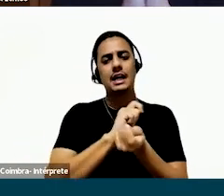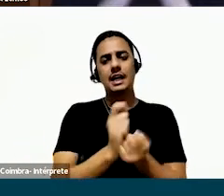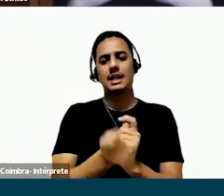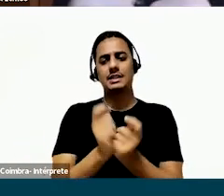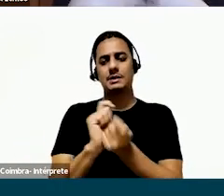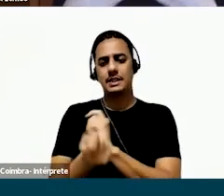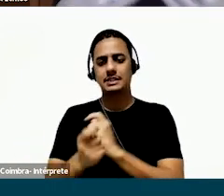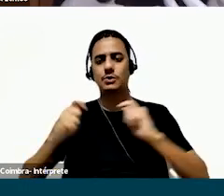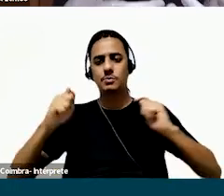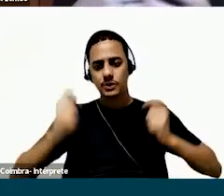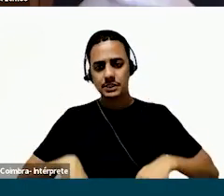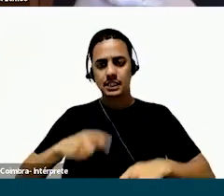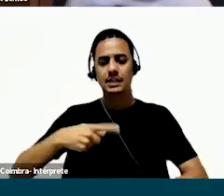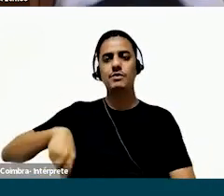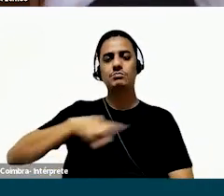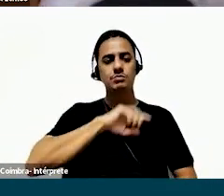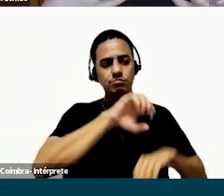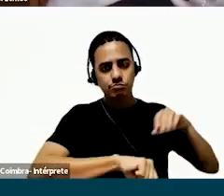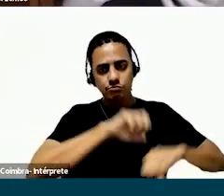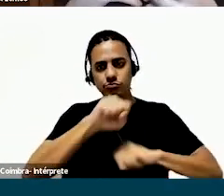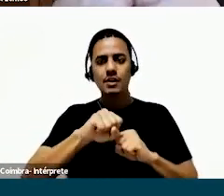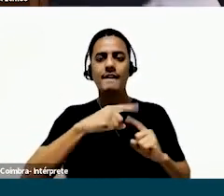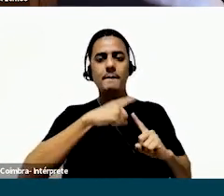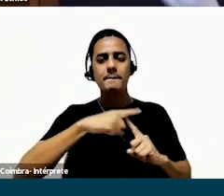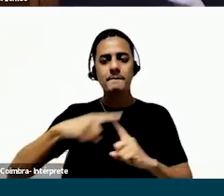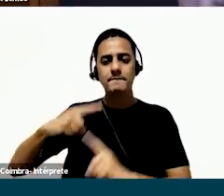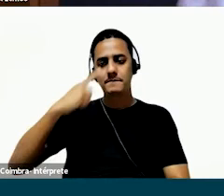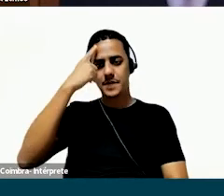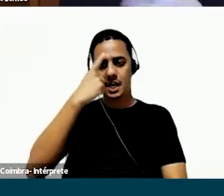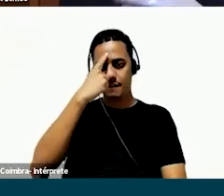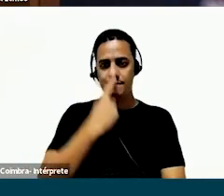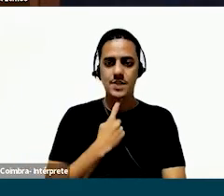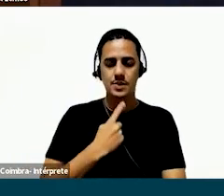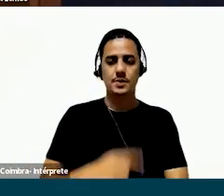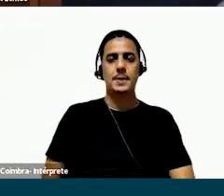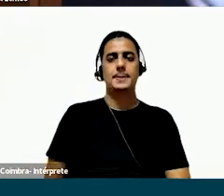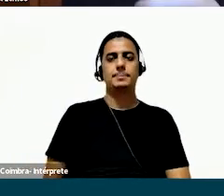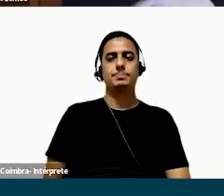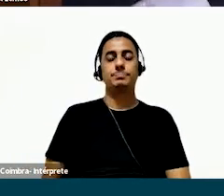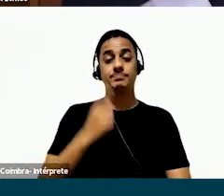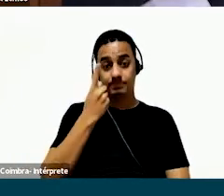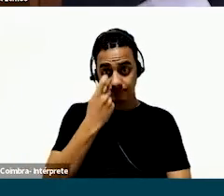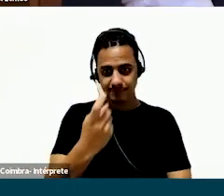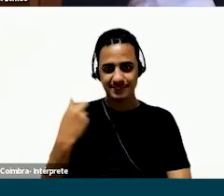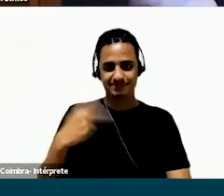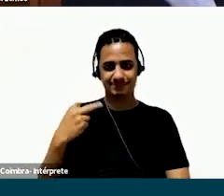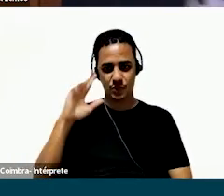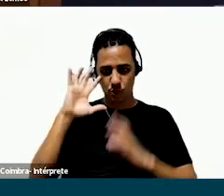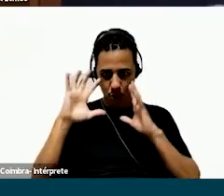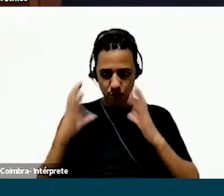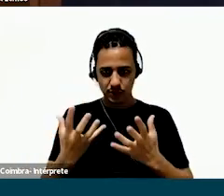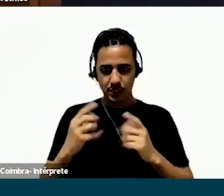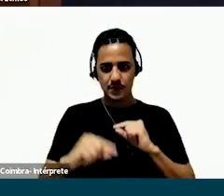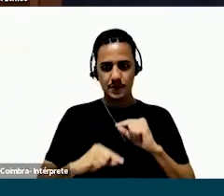pensar em adaptações possíveis para a gente captar a jornada de acordo com cada perfil que a gente entrevistava. O